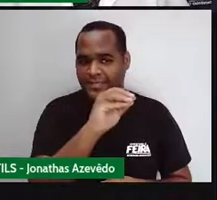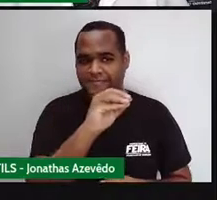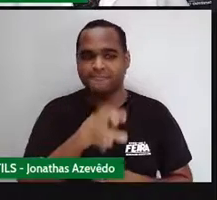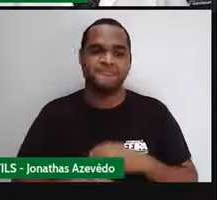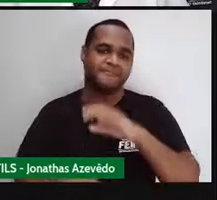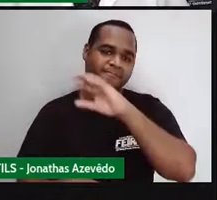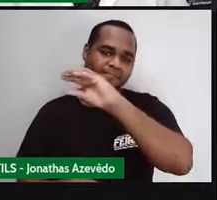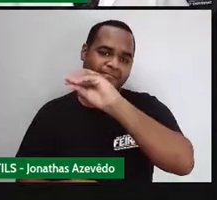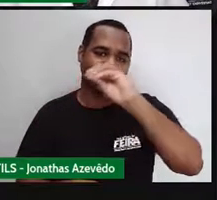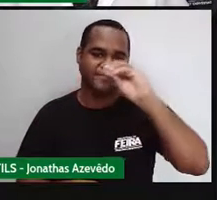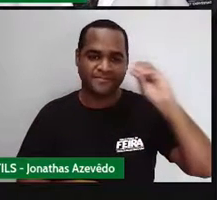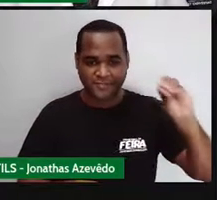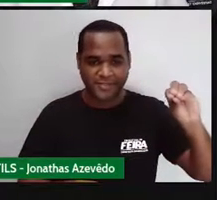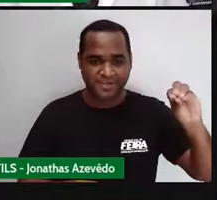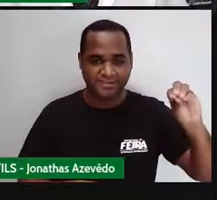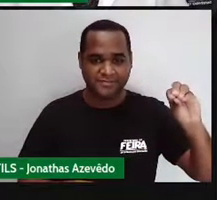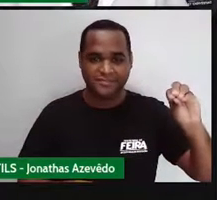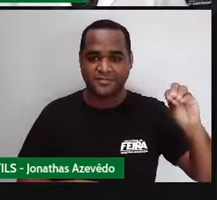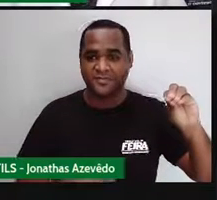Esse fica aqui. aqui.